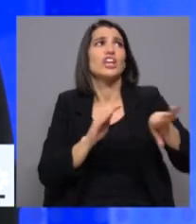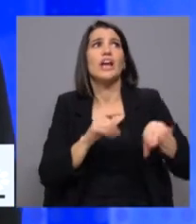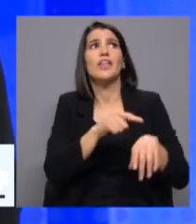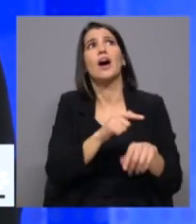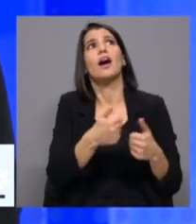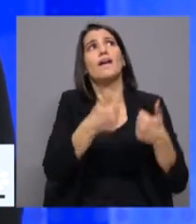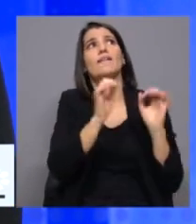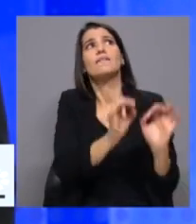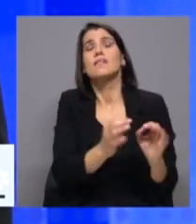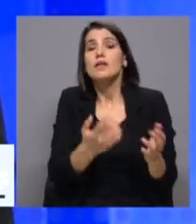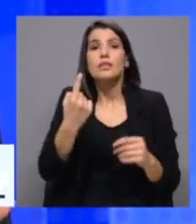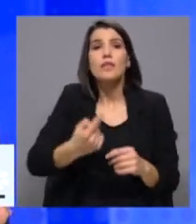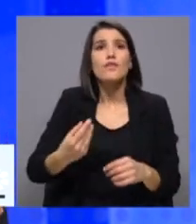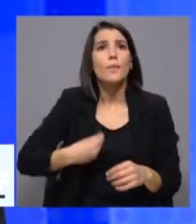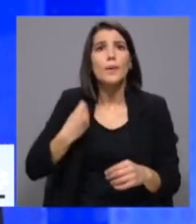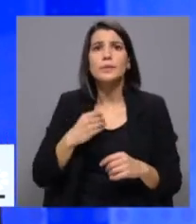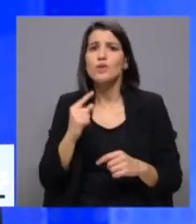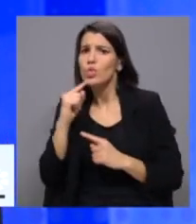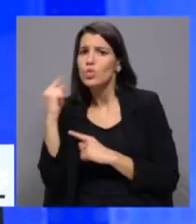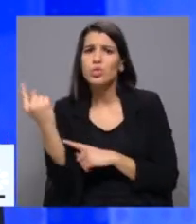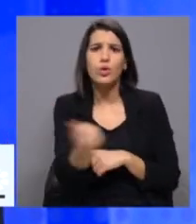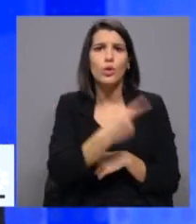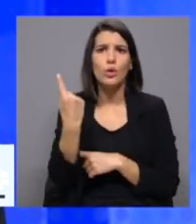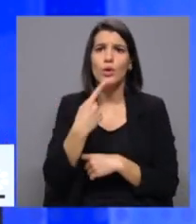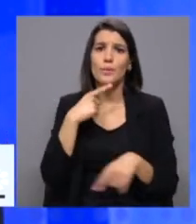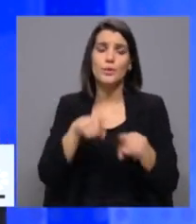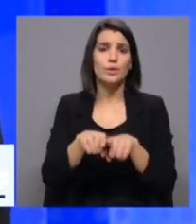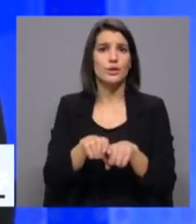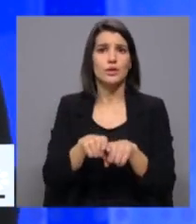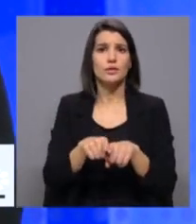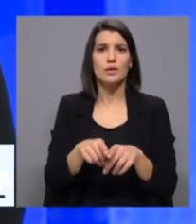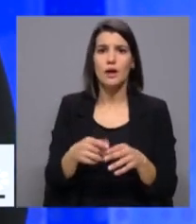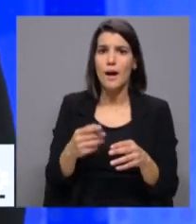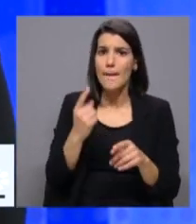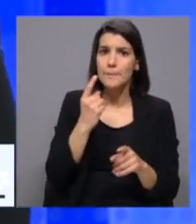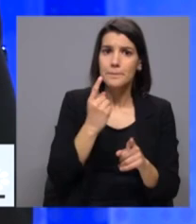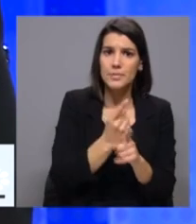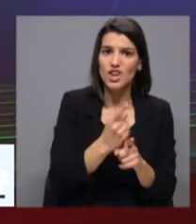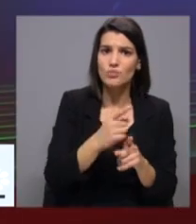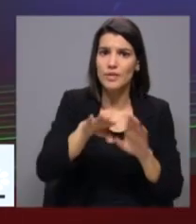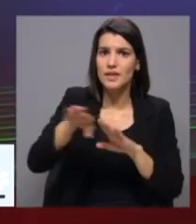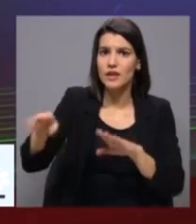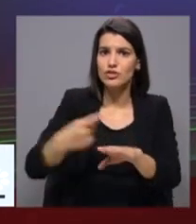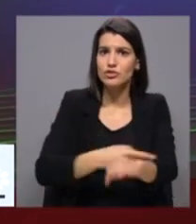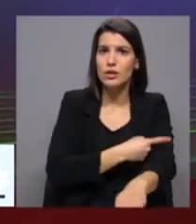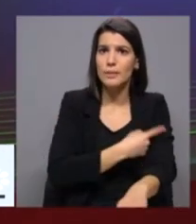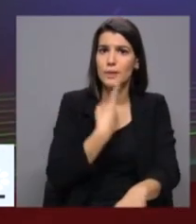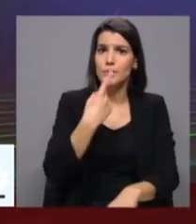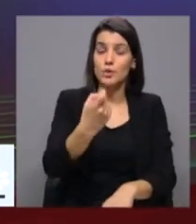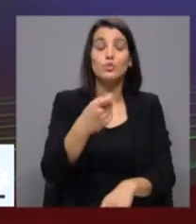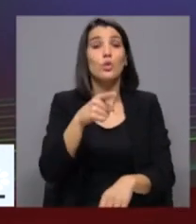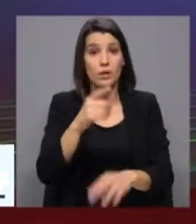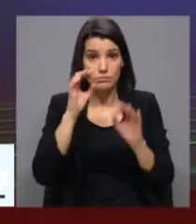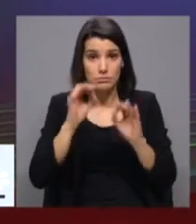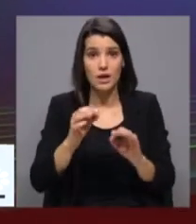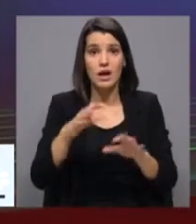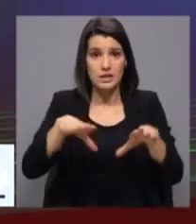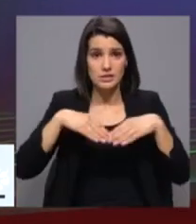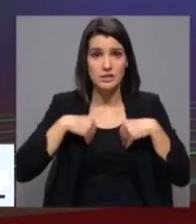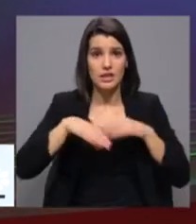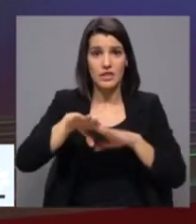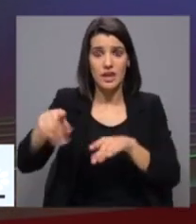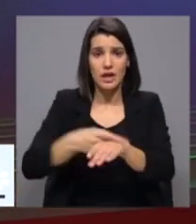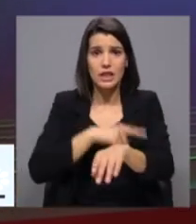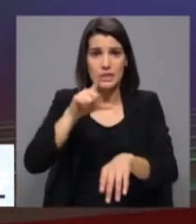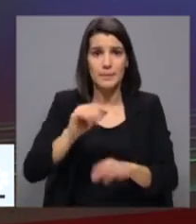ser, de facto, uma preocupação de transversá-la todas as forças políticas. Mesmo à extrema-direita? Aquilo que deve ser e deve ser uma consciência de qualquer